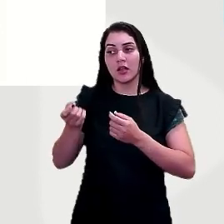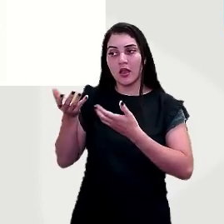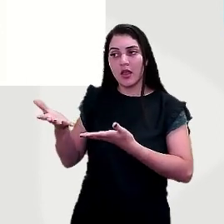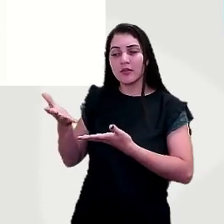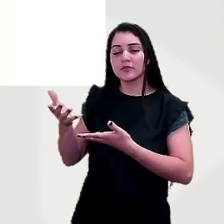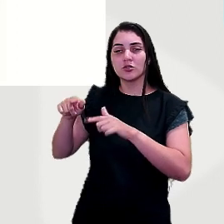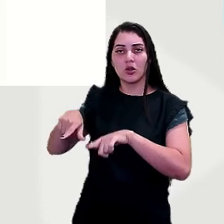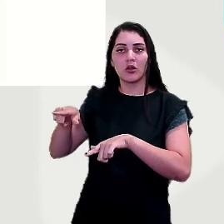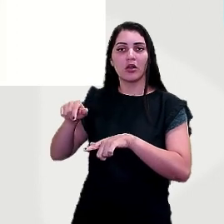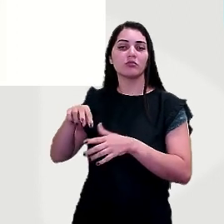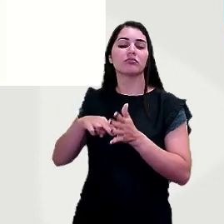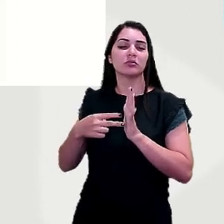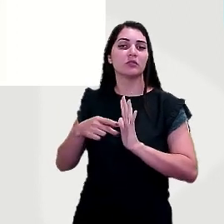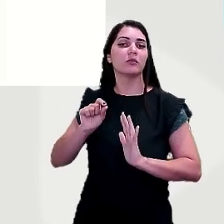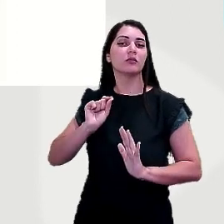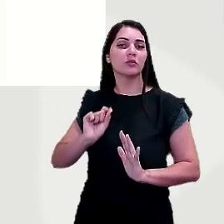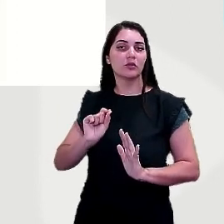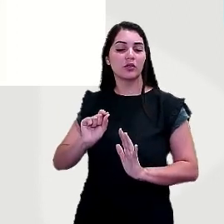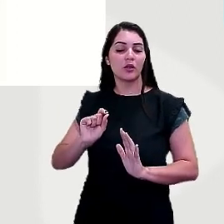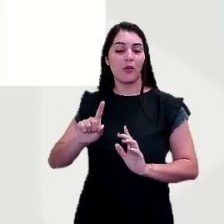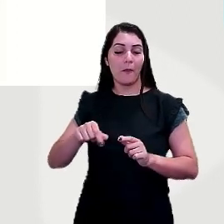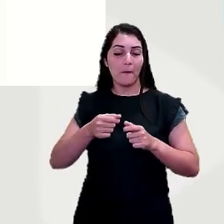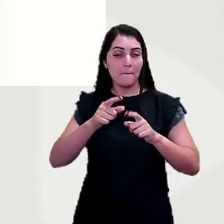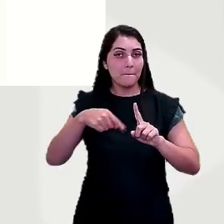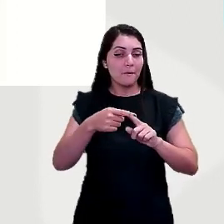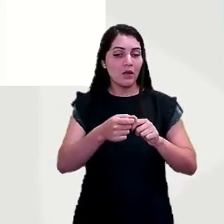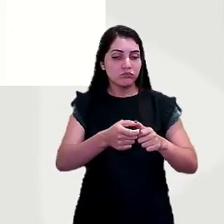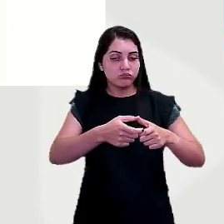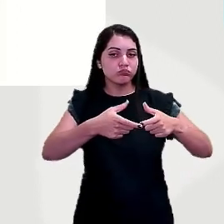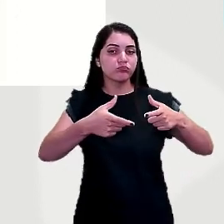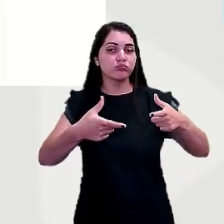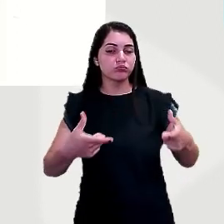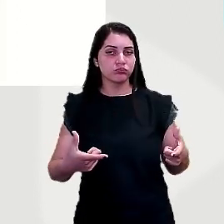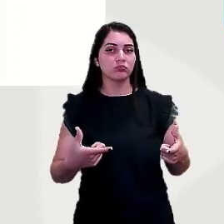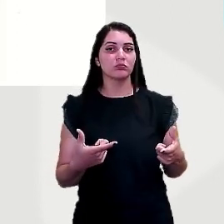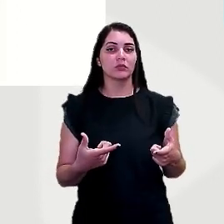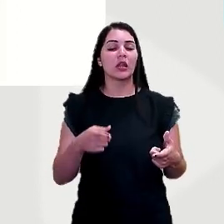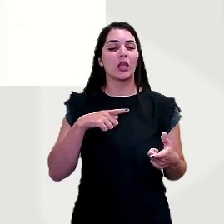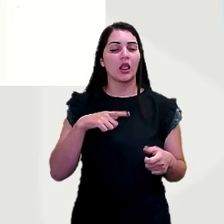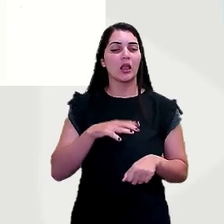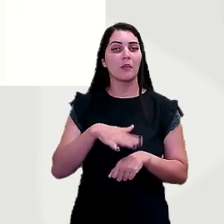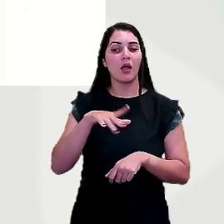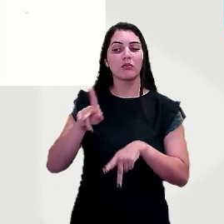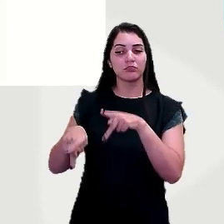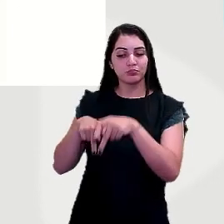significativamente seja o mais extenso, assim também como o mais populoso.